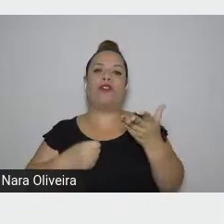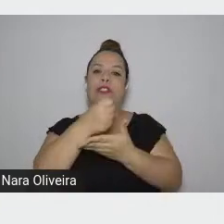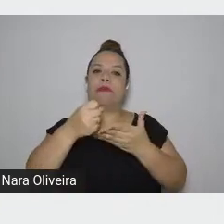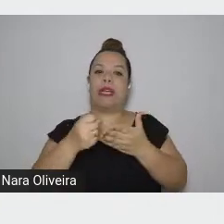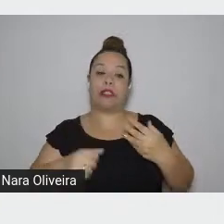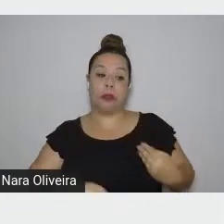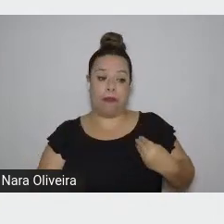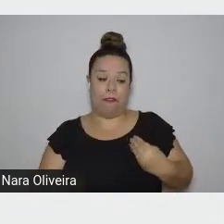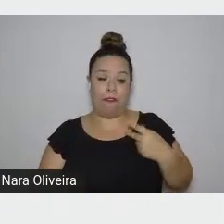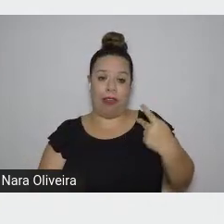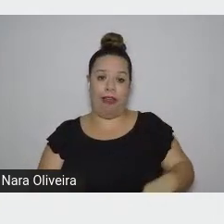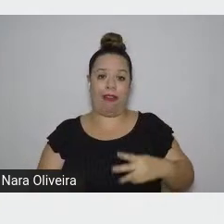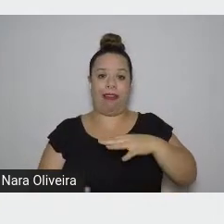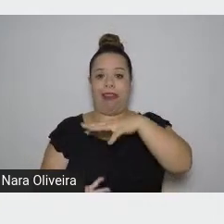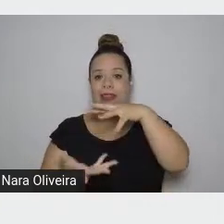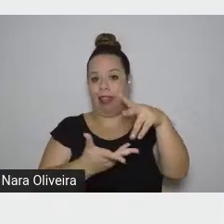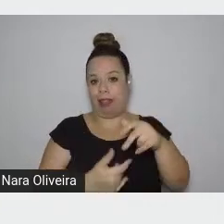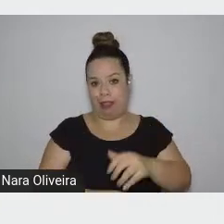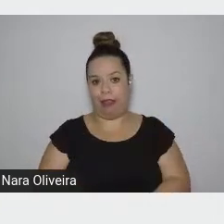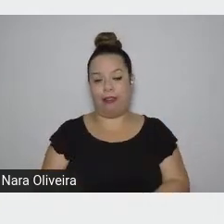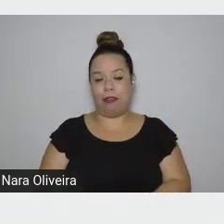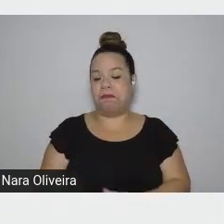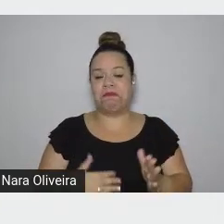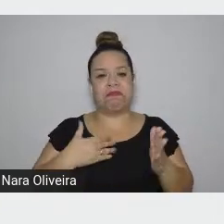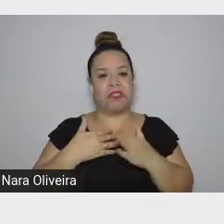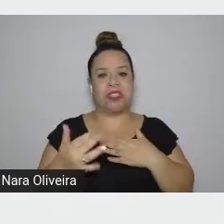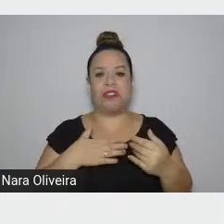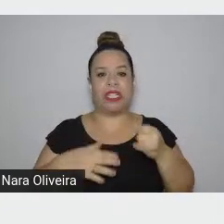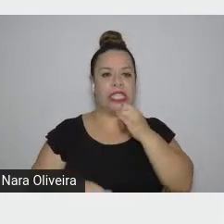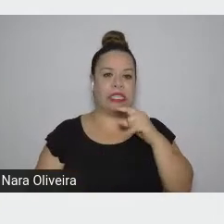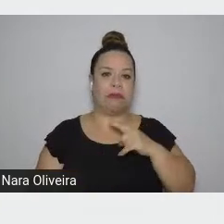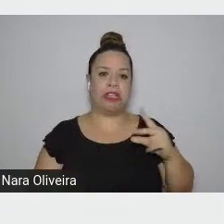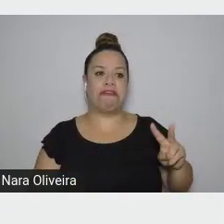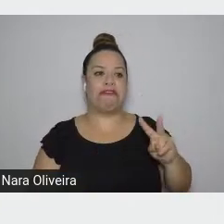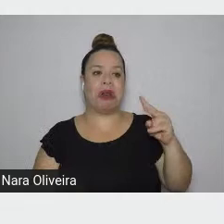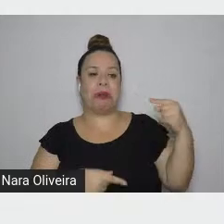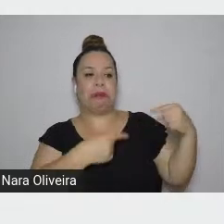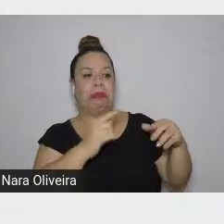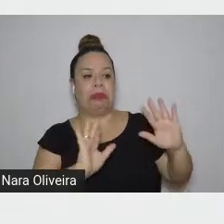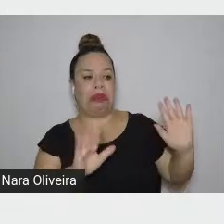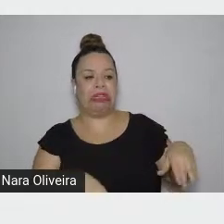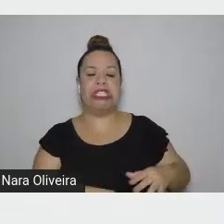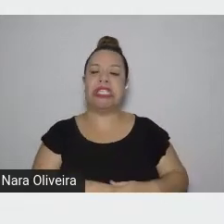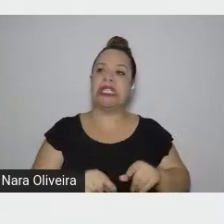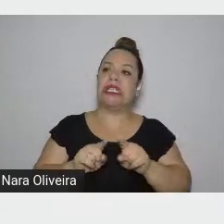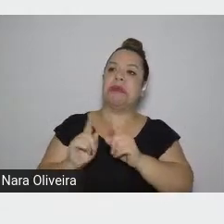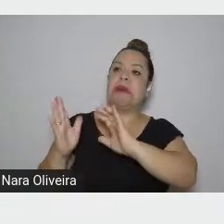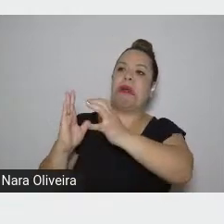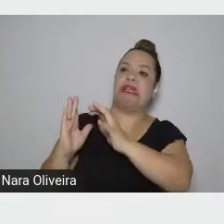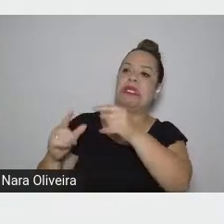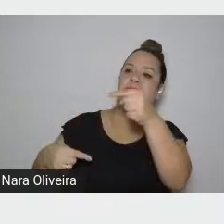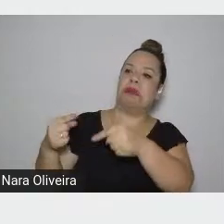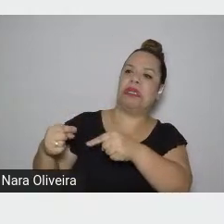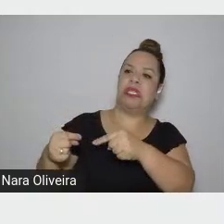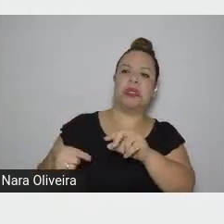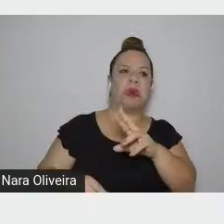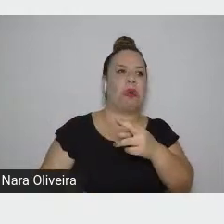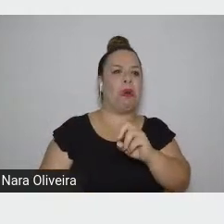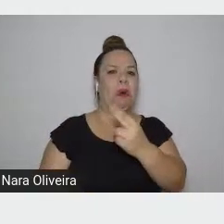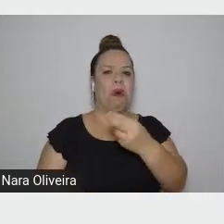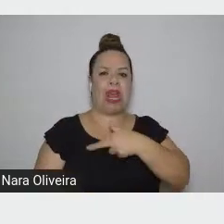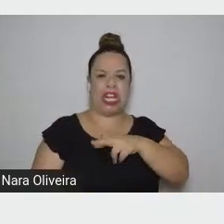independente de valores políticos, de posições políticas ou religiosas.